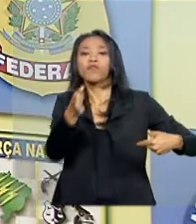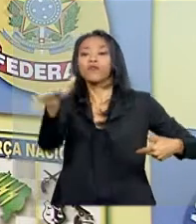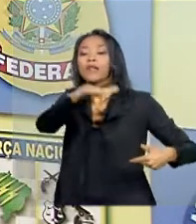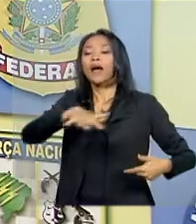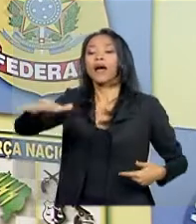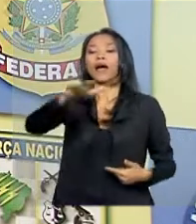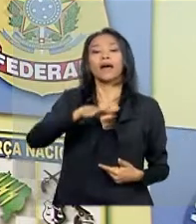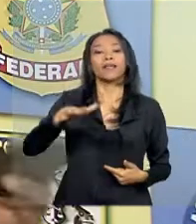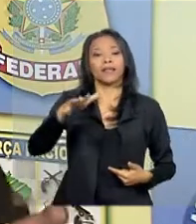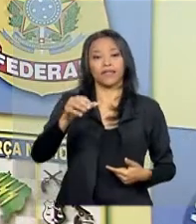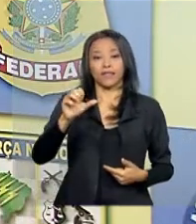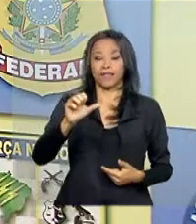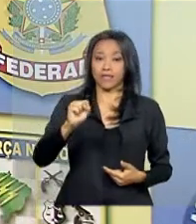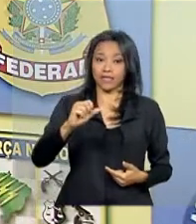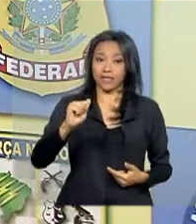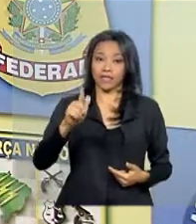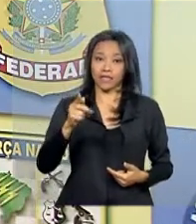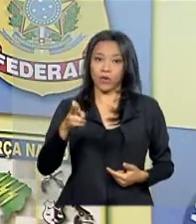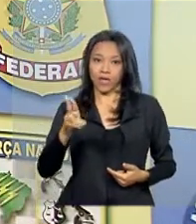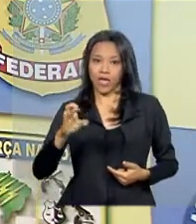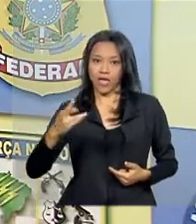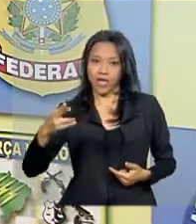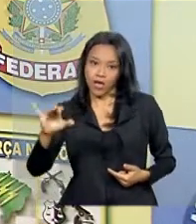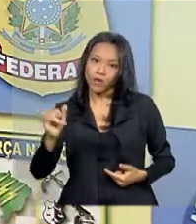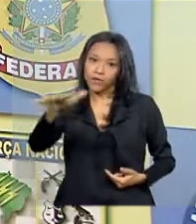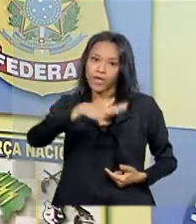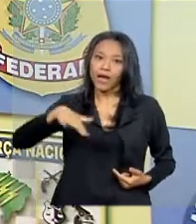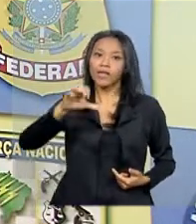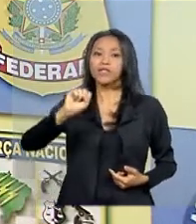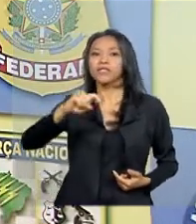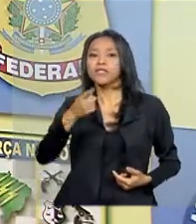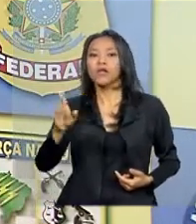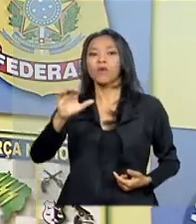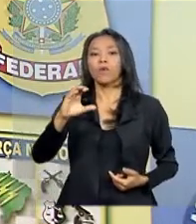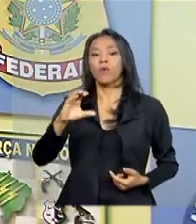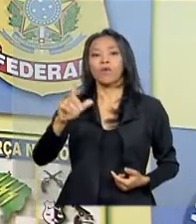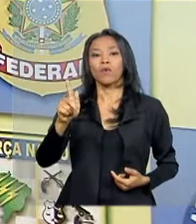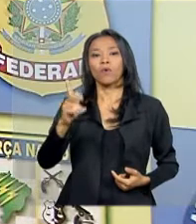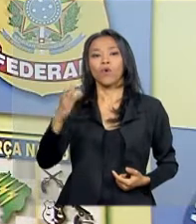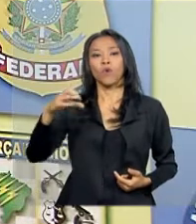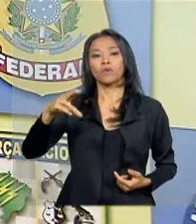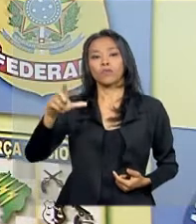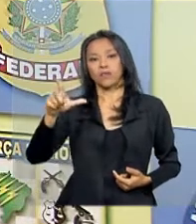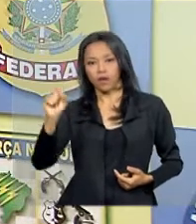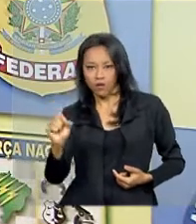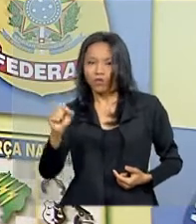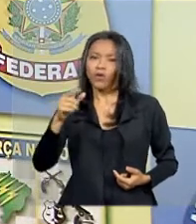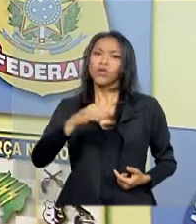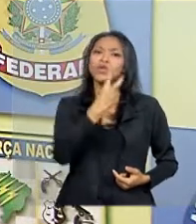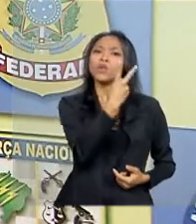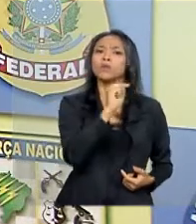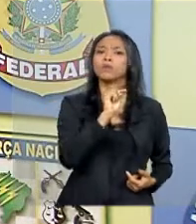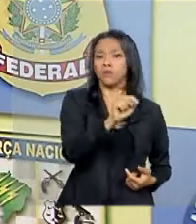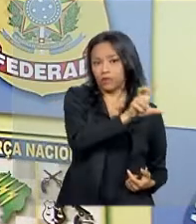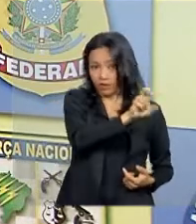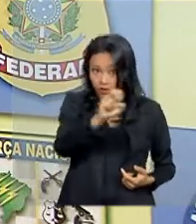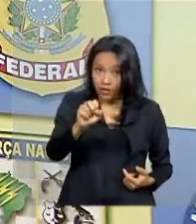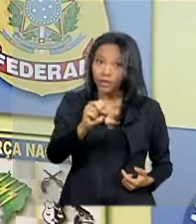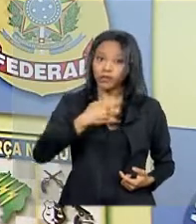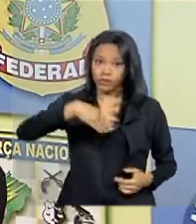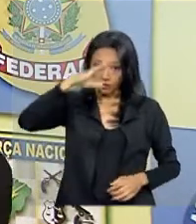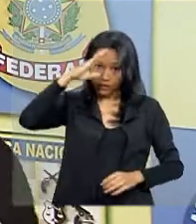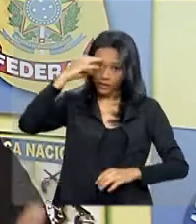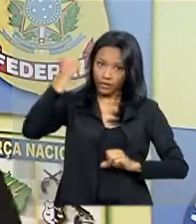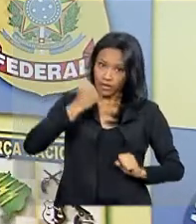em São Gonçalo, região metropolitana aqui do Rio de Janeiro. Foram 2.500 militares que participaram nessa ação, que também